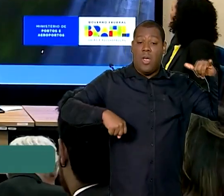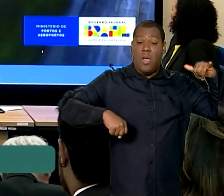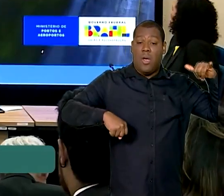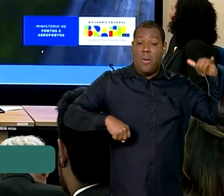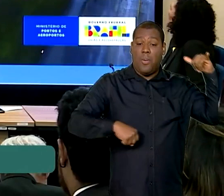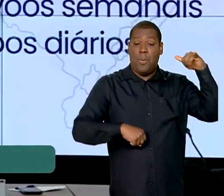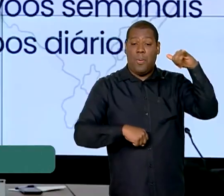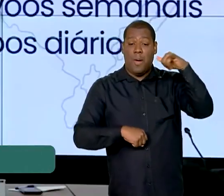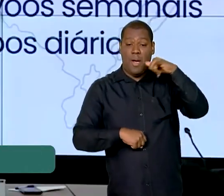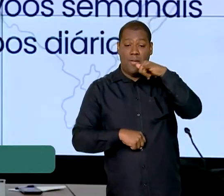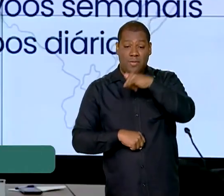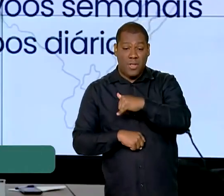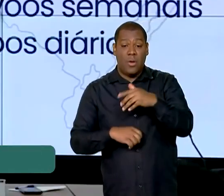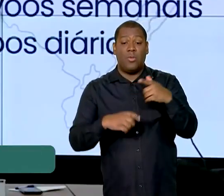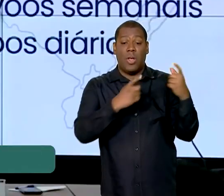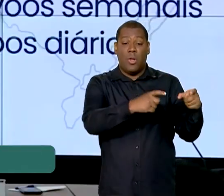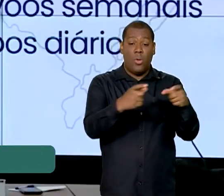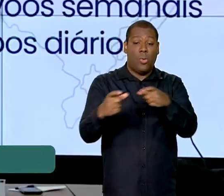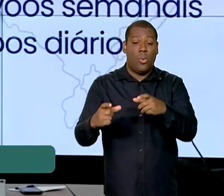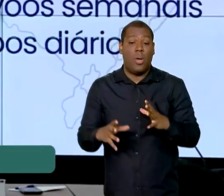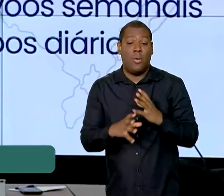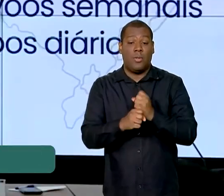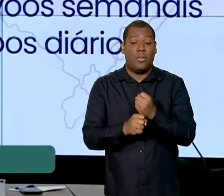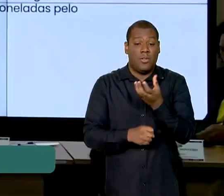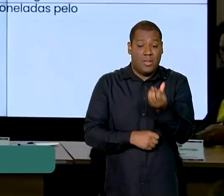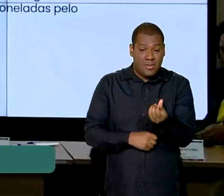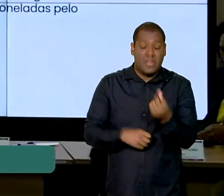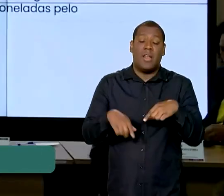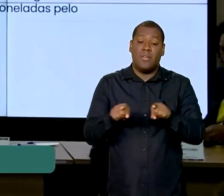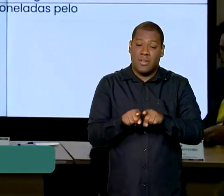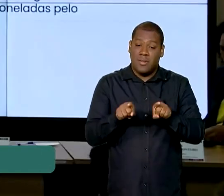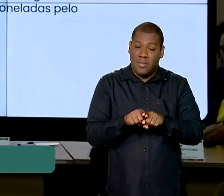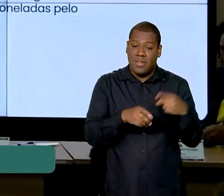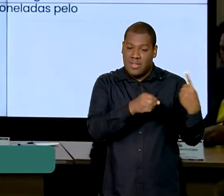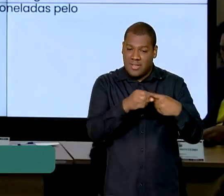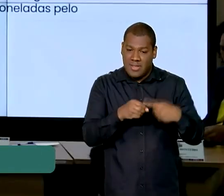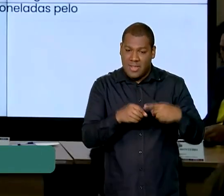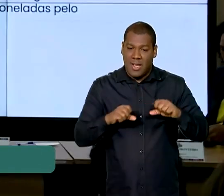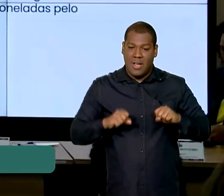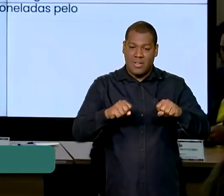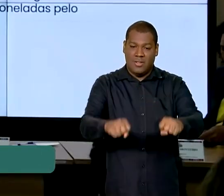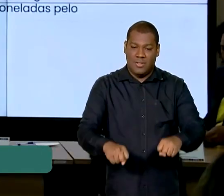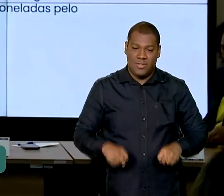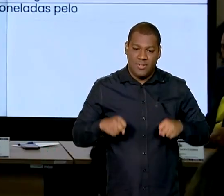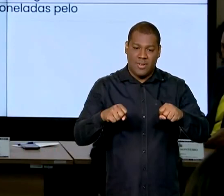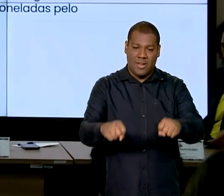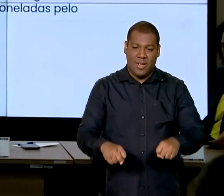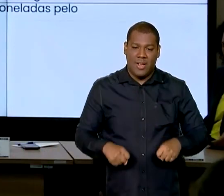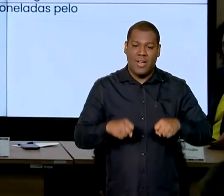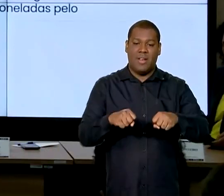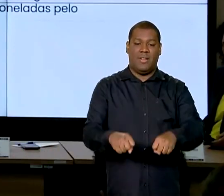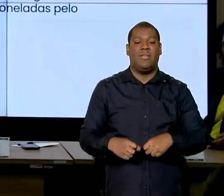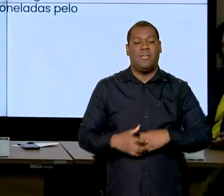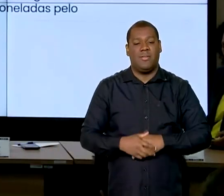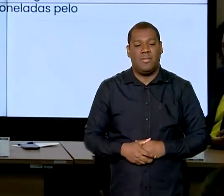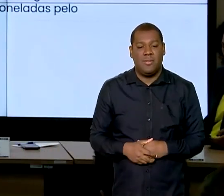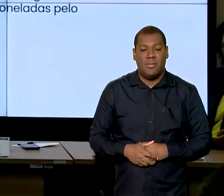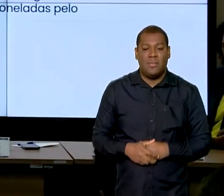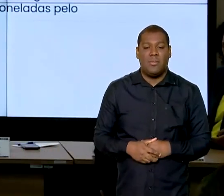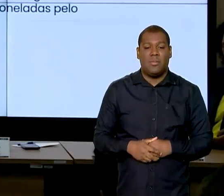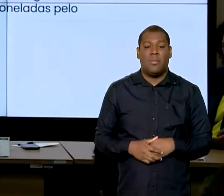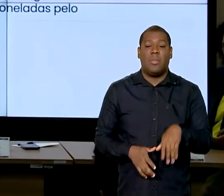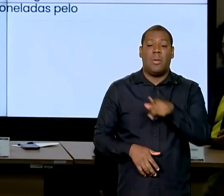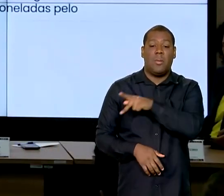aeroportuários, além da base aérea de canoas. A gente está trabalhando com o presidente da Infraero para deslocar